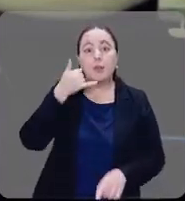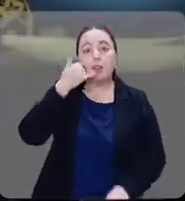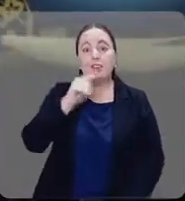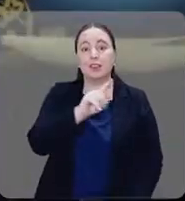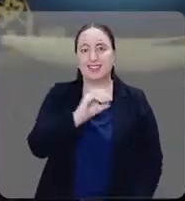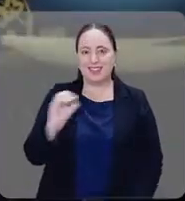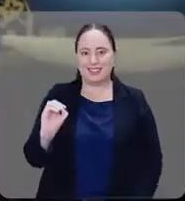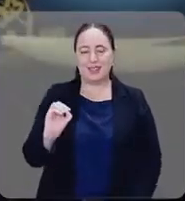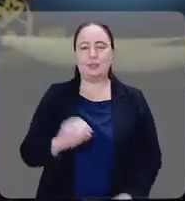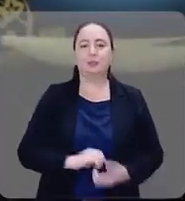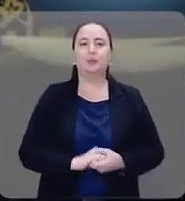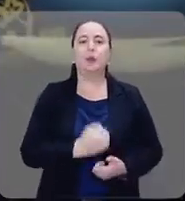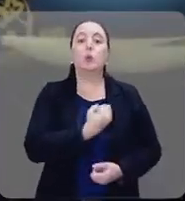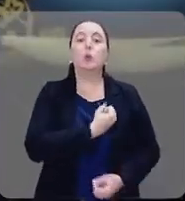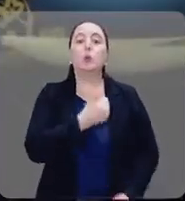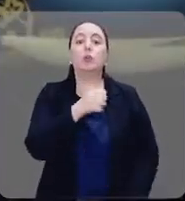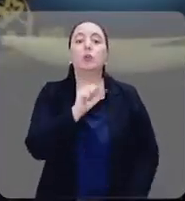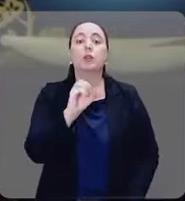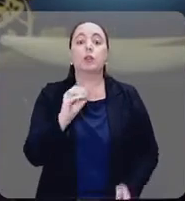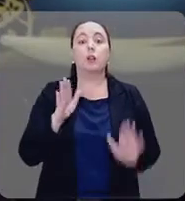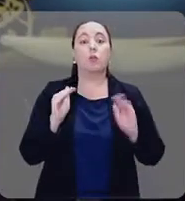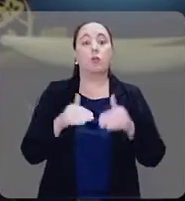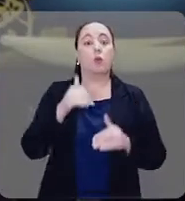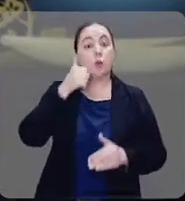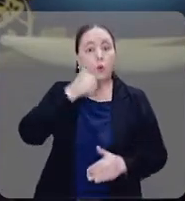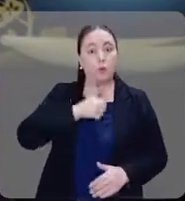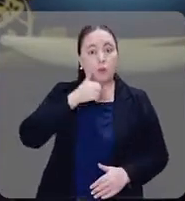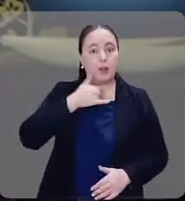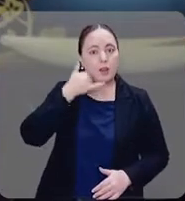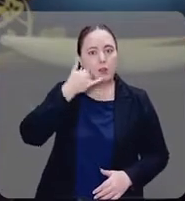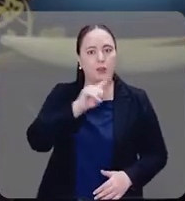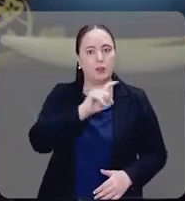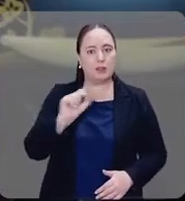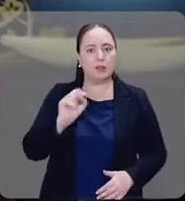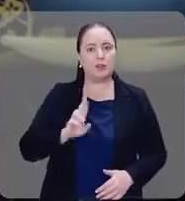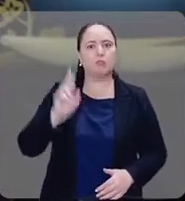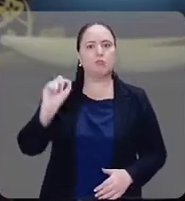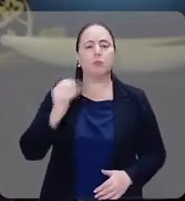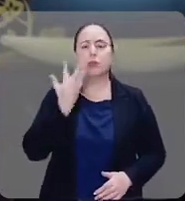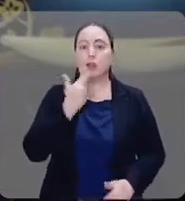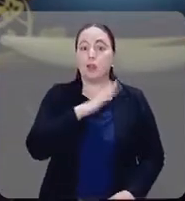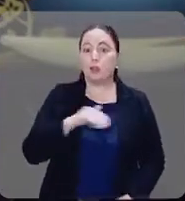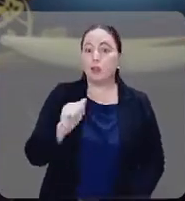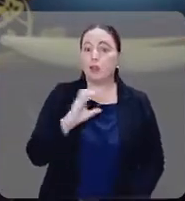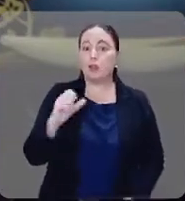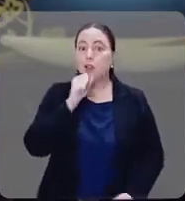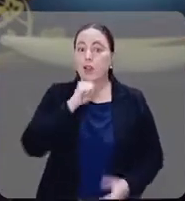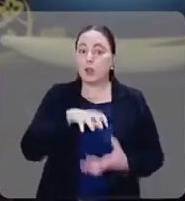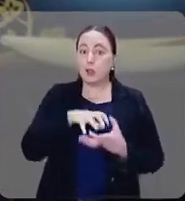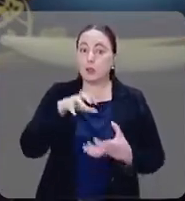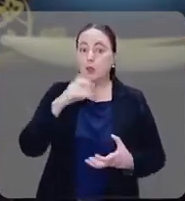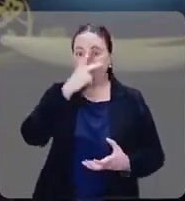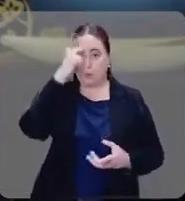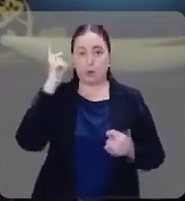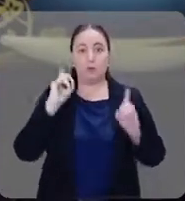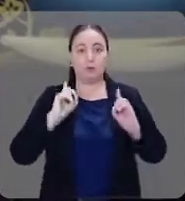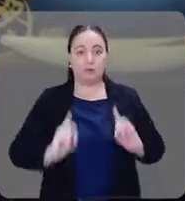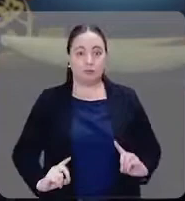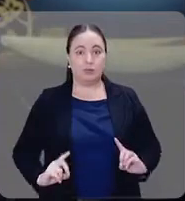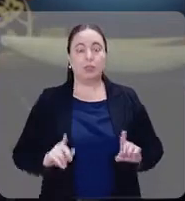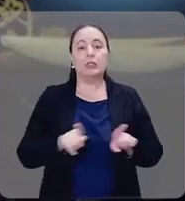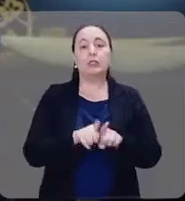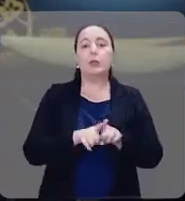Disque 100. O Ligue 180 atende as mulheres. Já o Disque 100 cuida de crianças, adolescentes, idosos,